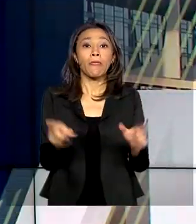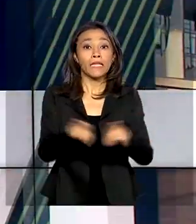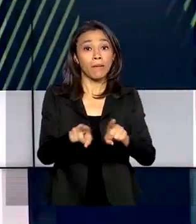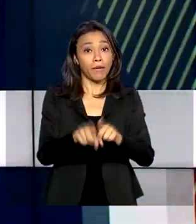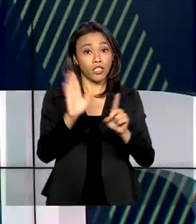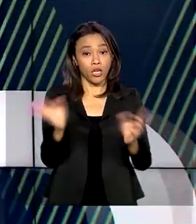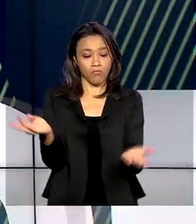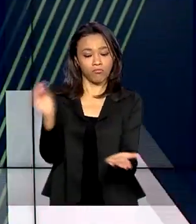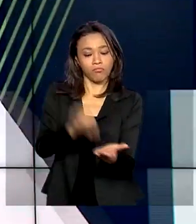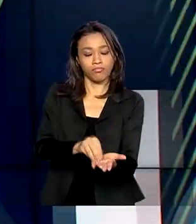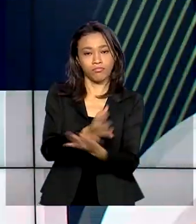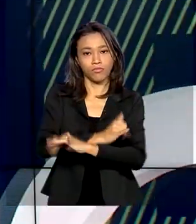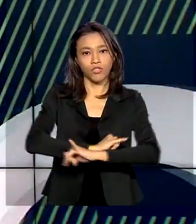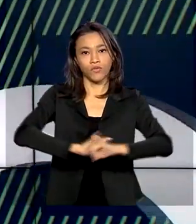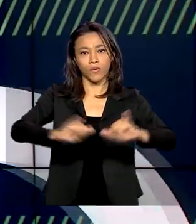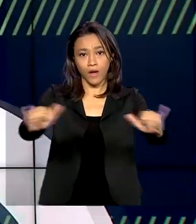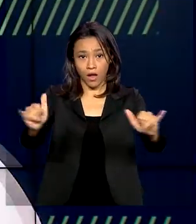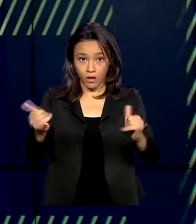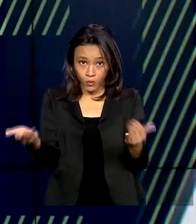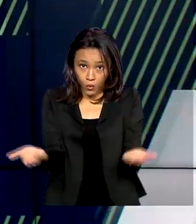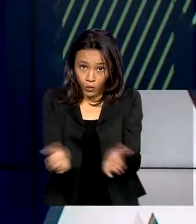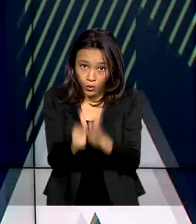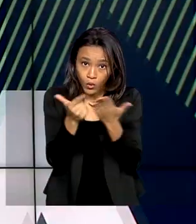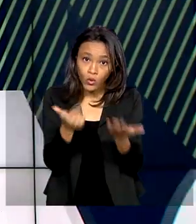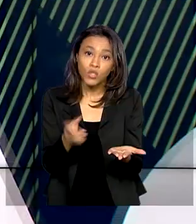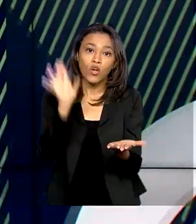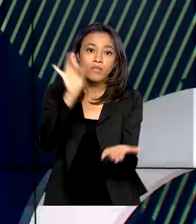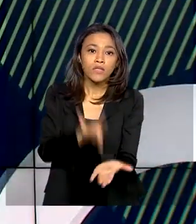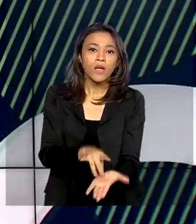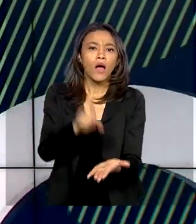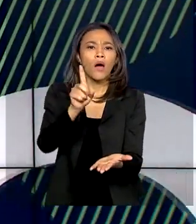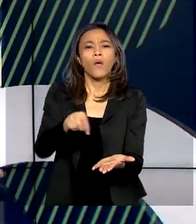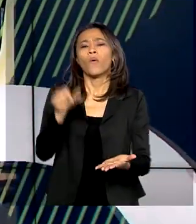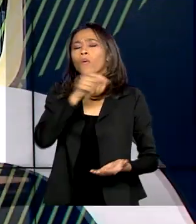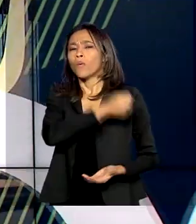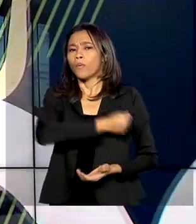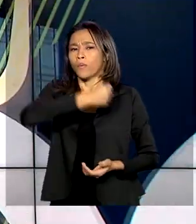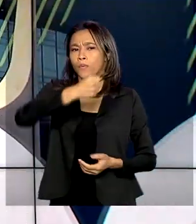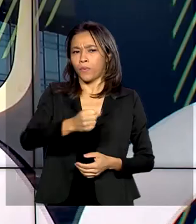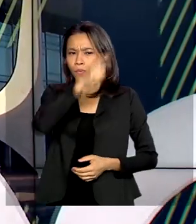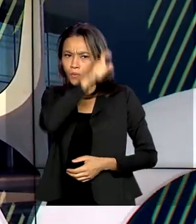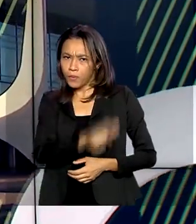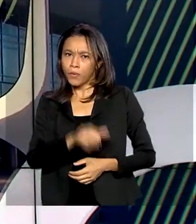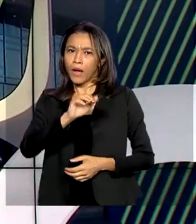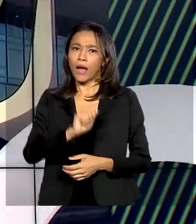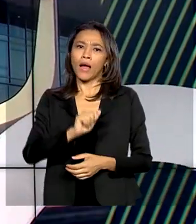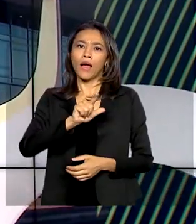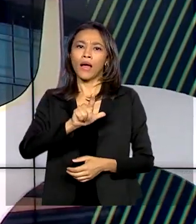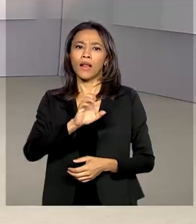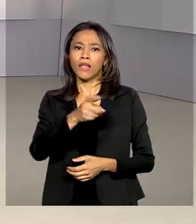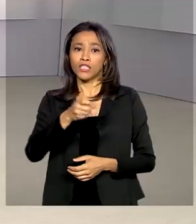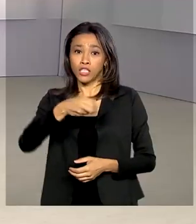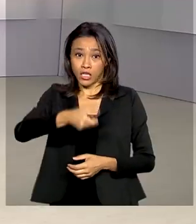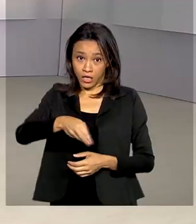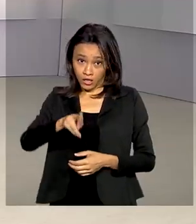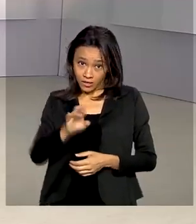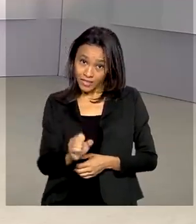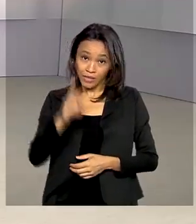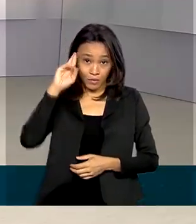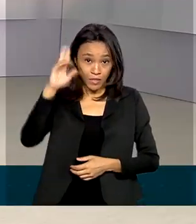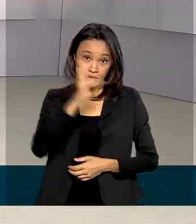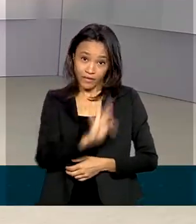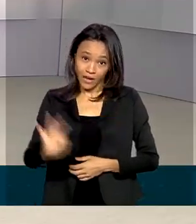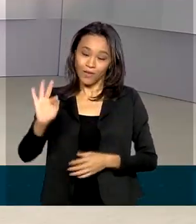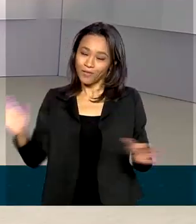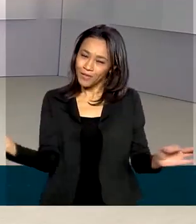Diário Oficial da União de hoje a nomeação do delegado Alexandre Ramagem para a direção da Polícia Federal. A gente fica